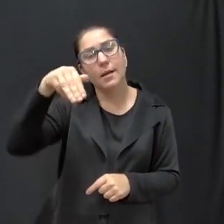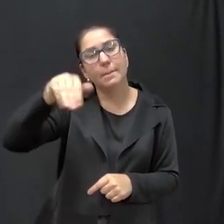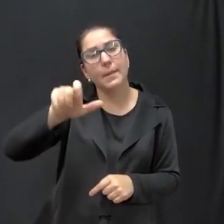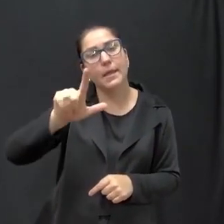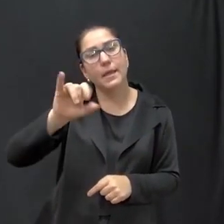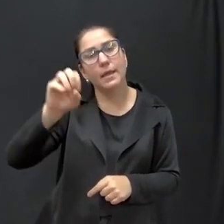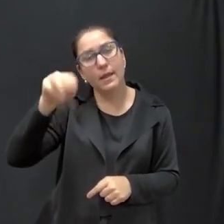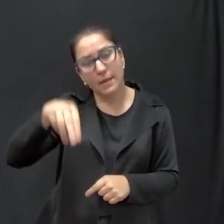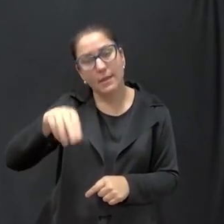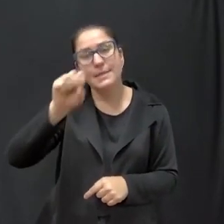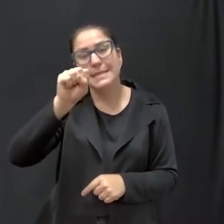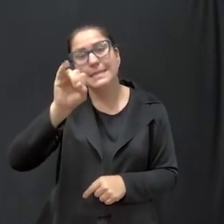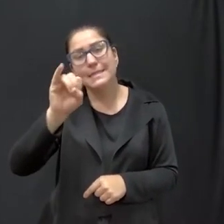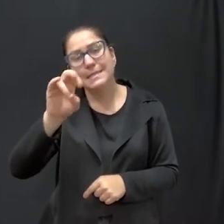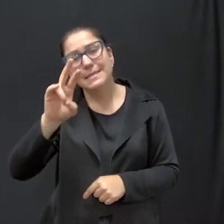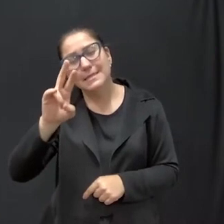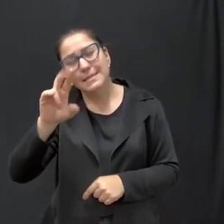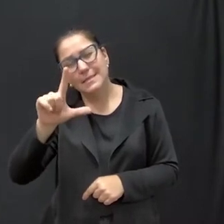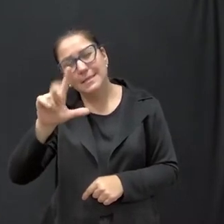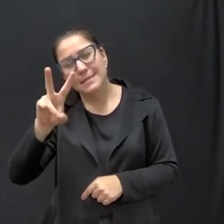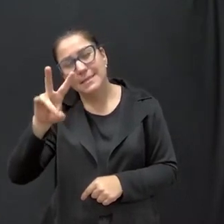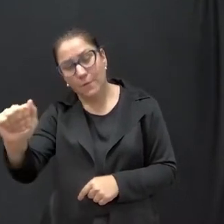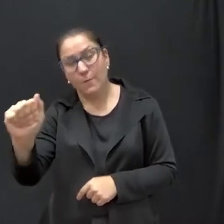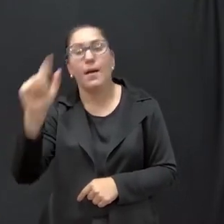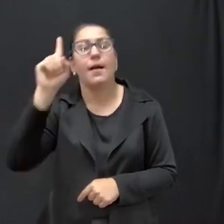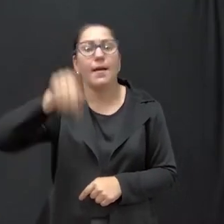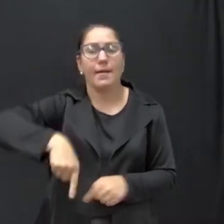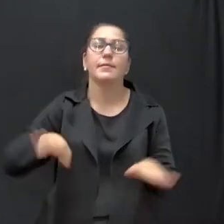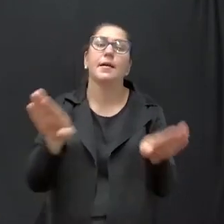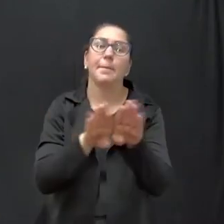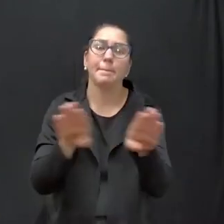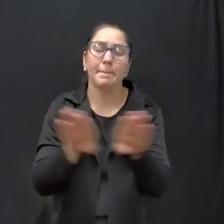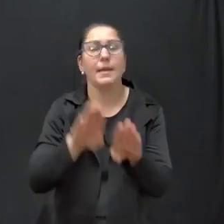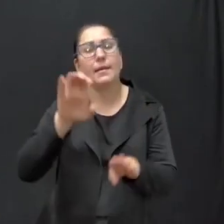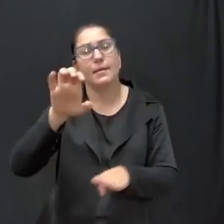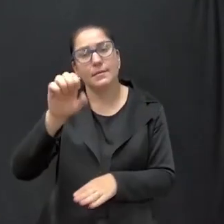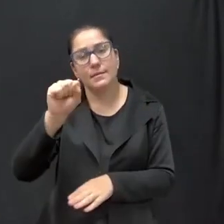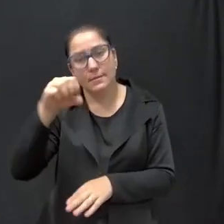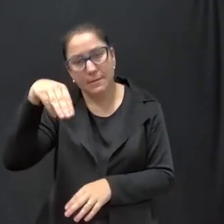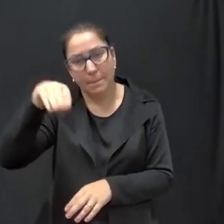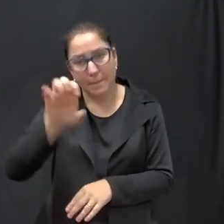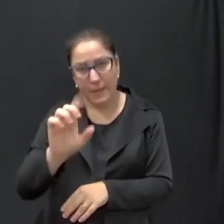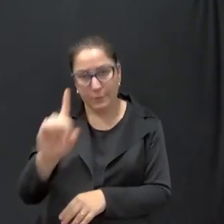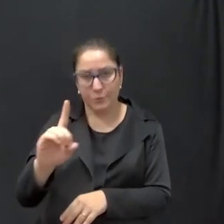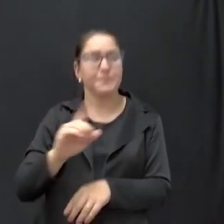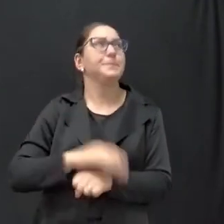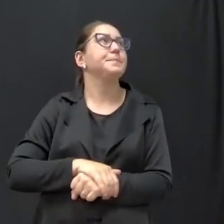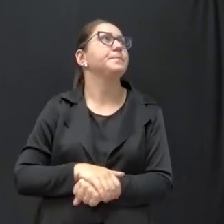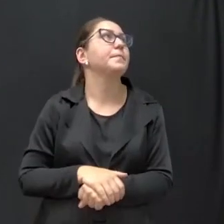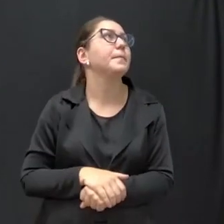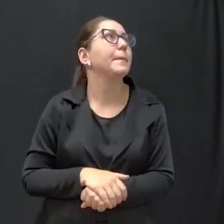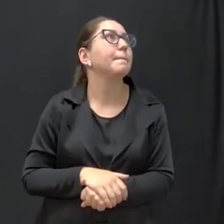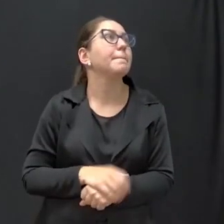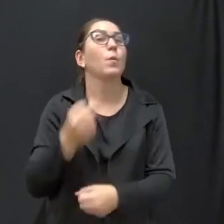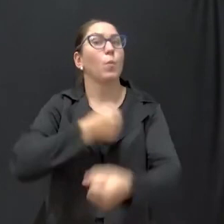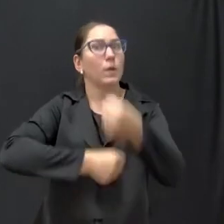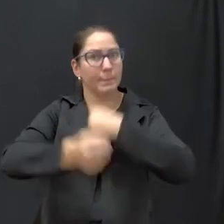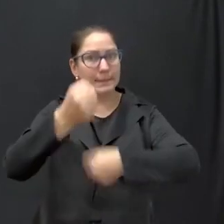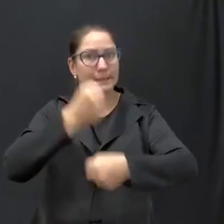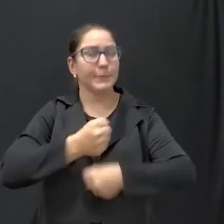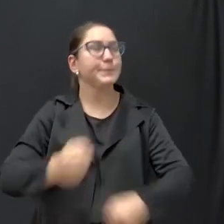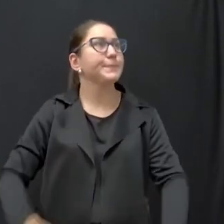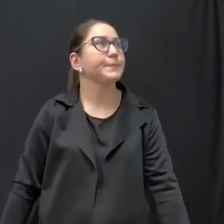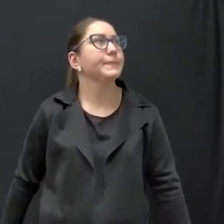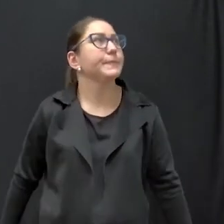Ela, que é também da ESMED, lá no ano passado.